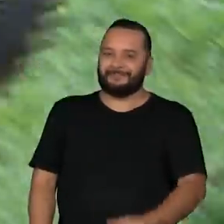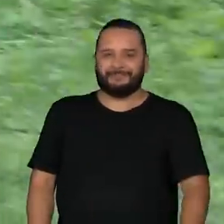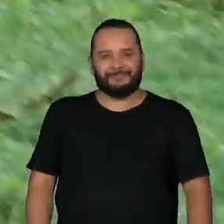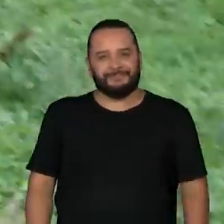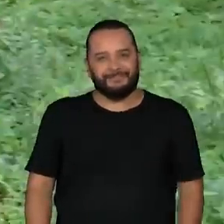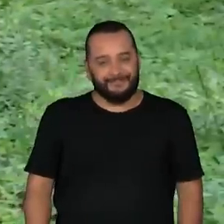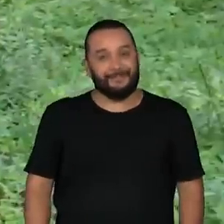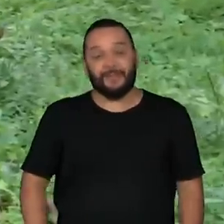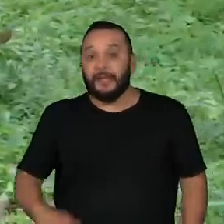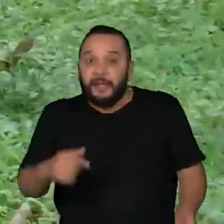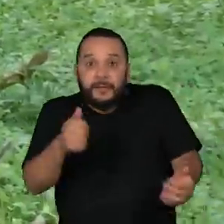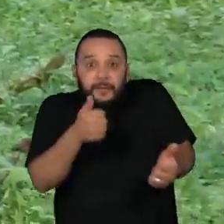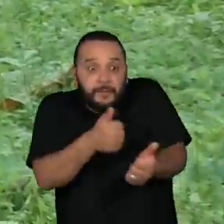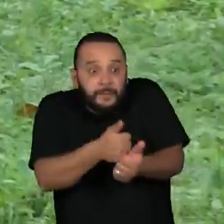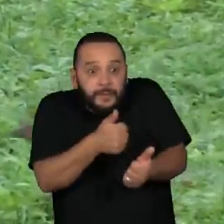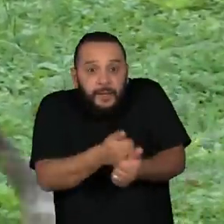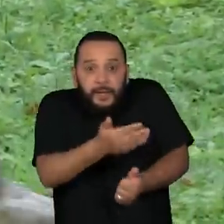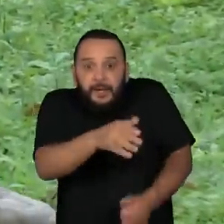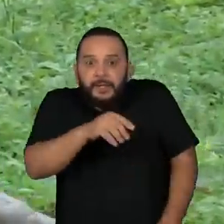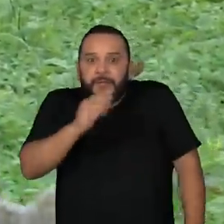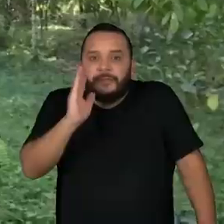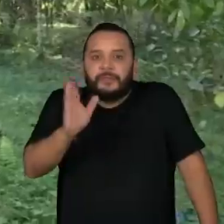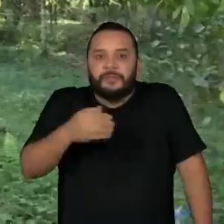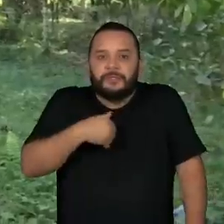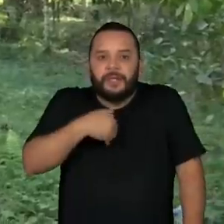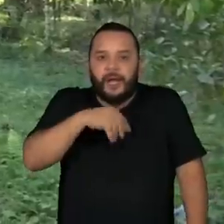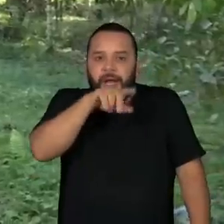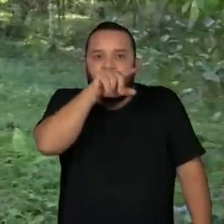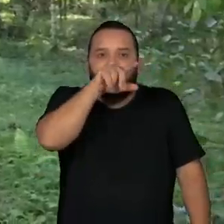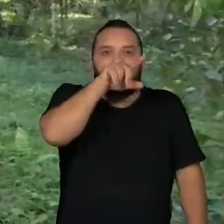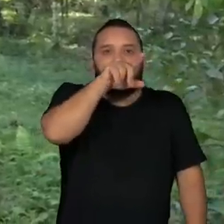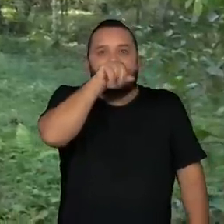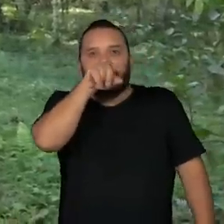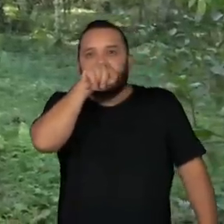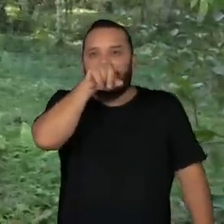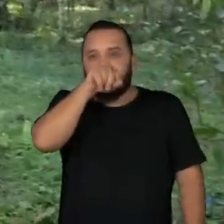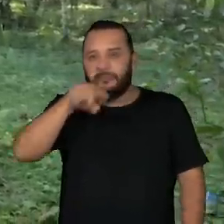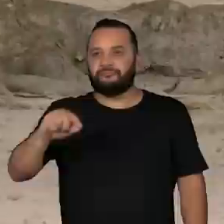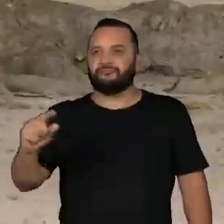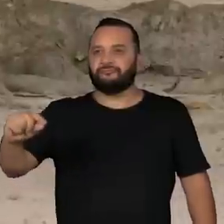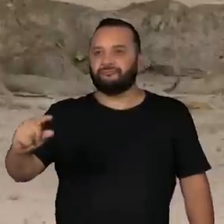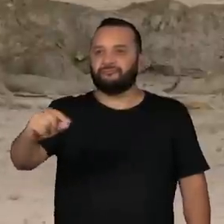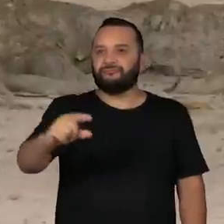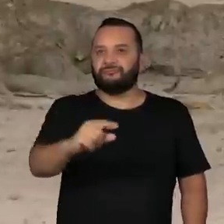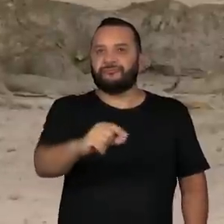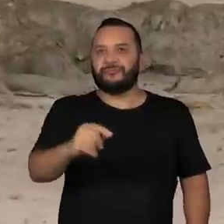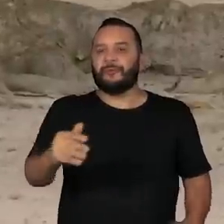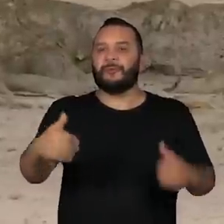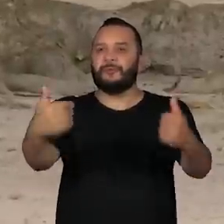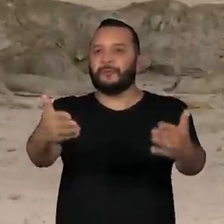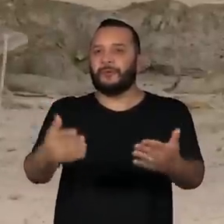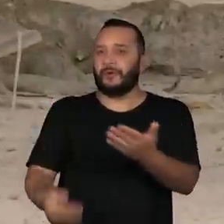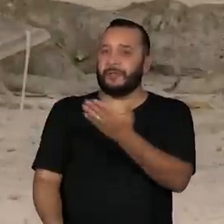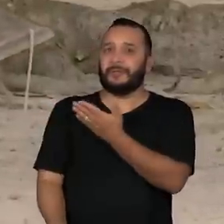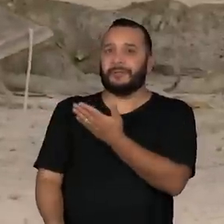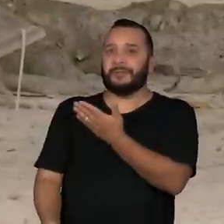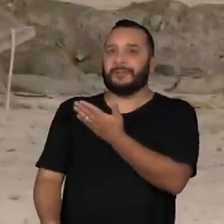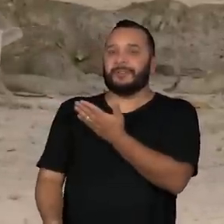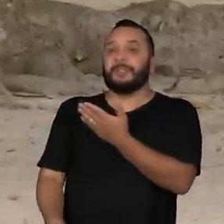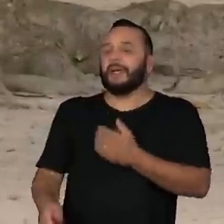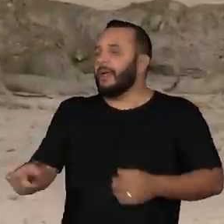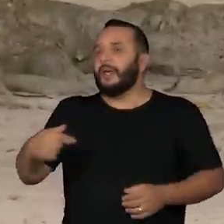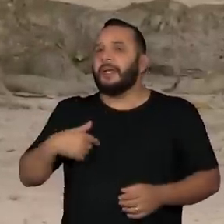Ver de perto o jacaminho de costas brancas a correr no quintal. Nenhuma vontade infantil é